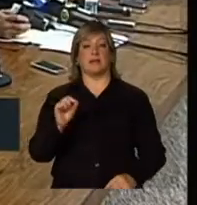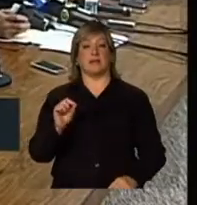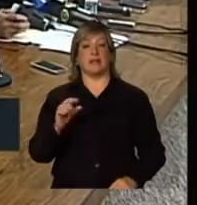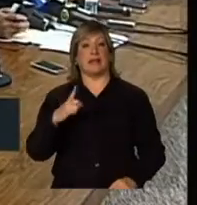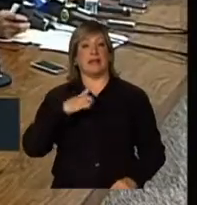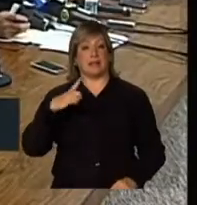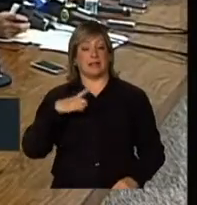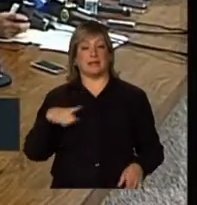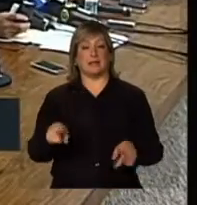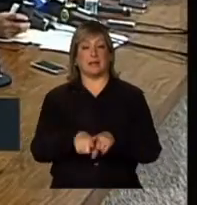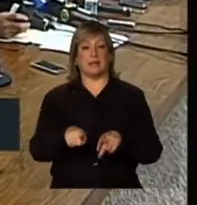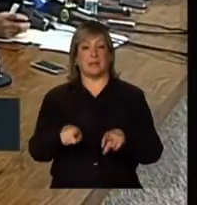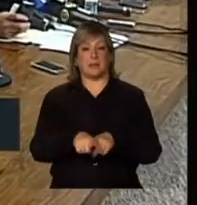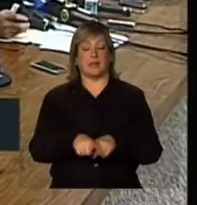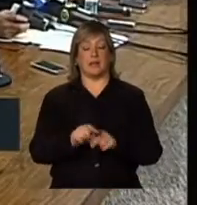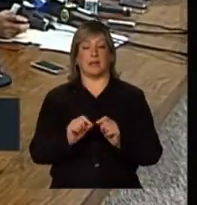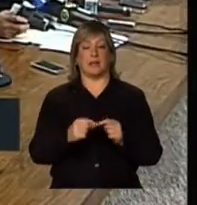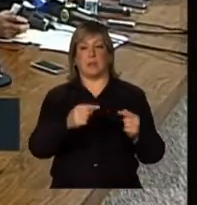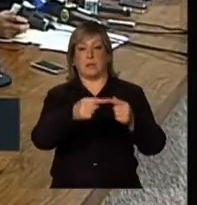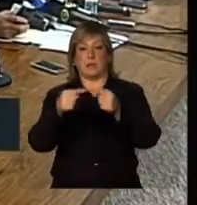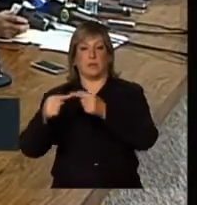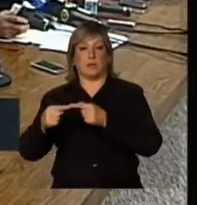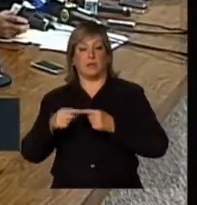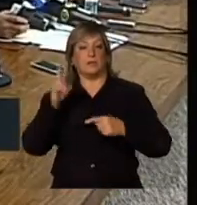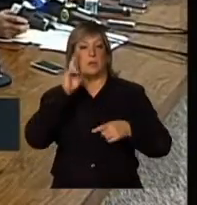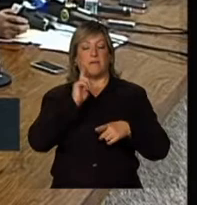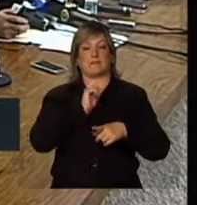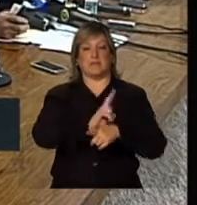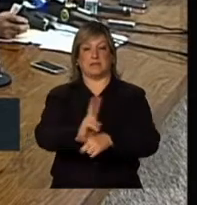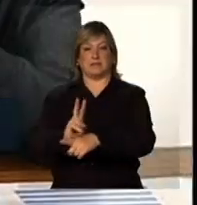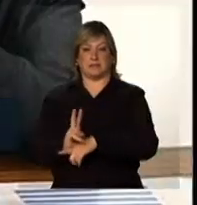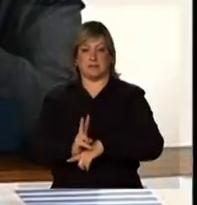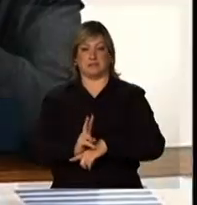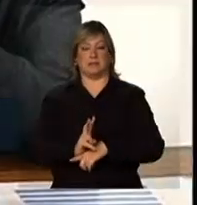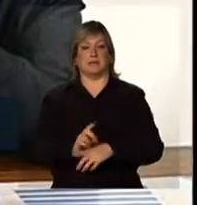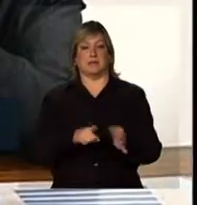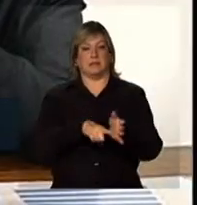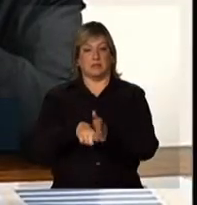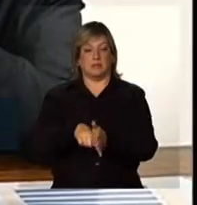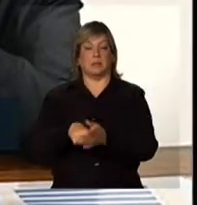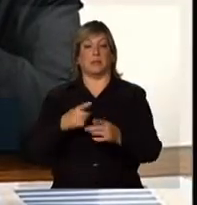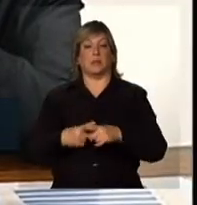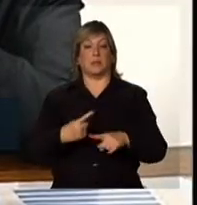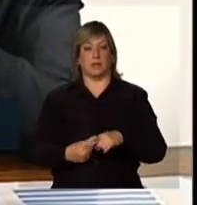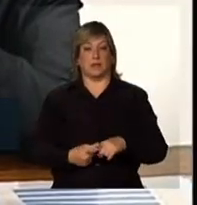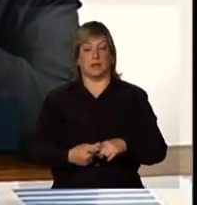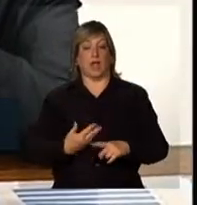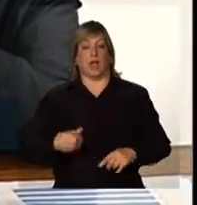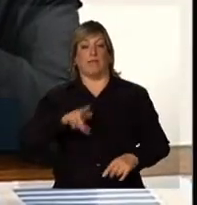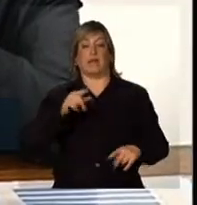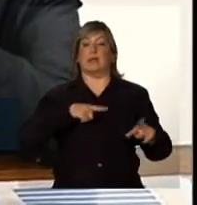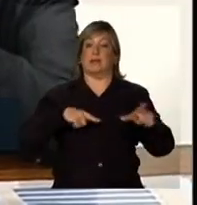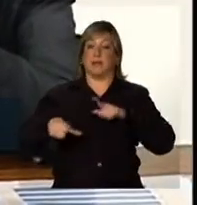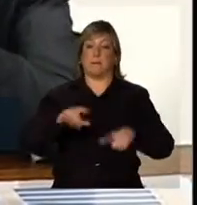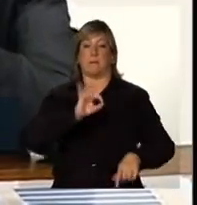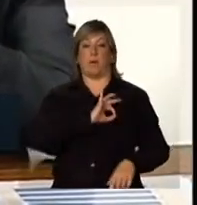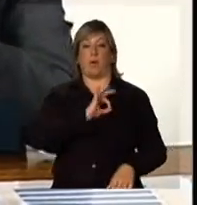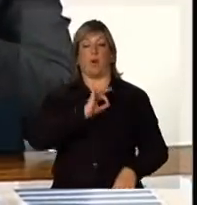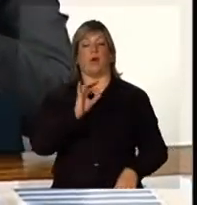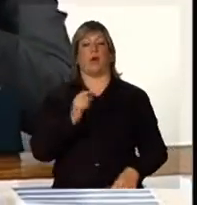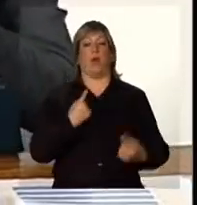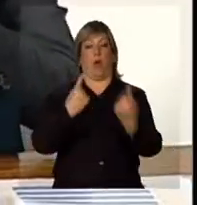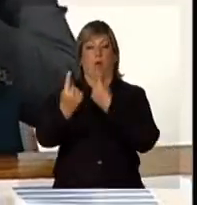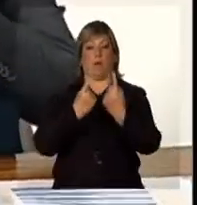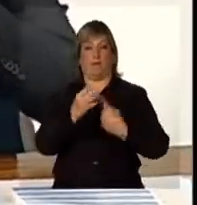sinergia e orientação quanto à questão da fiscalização. Nós vamos ter o trabalho da Polícia Rodoviária Federal